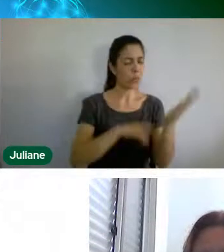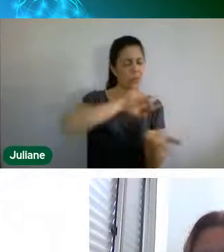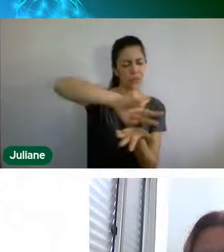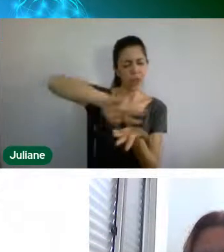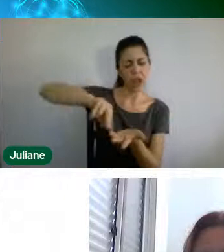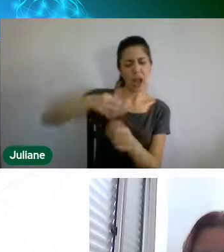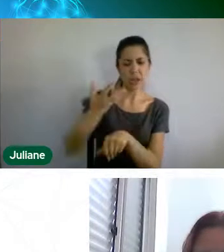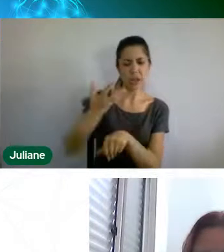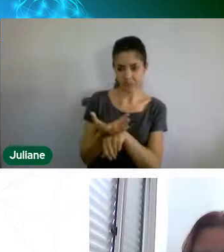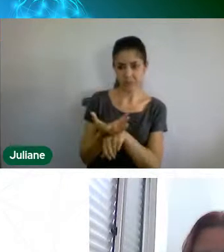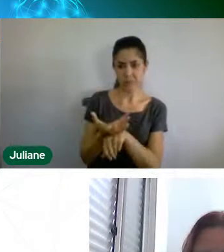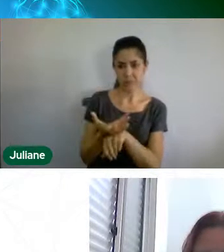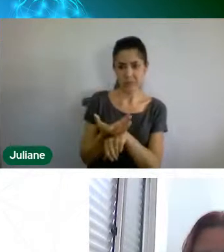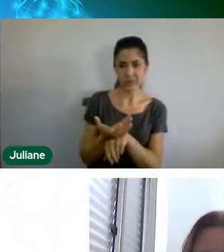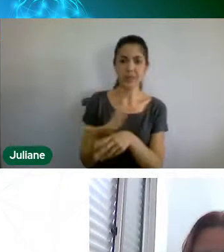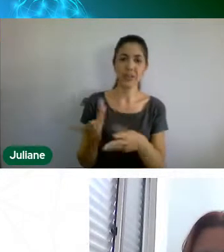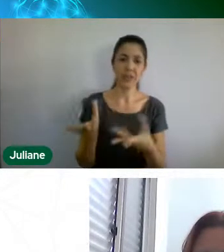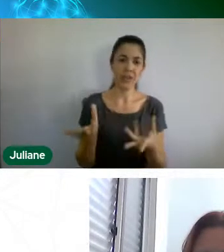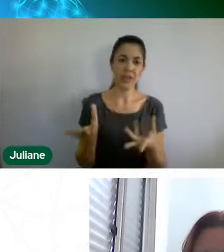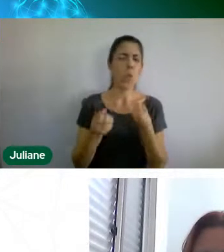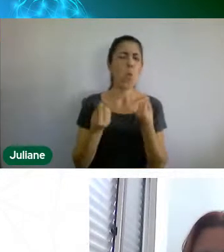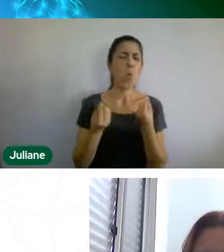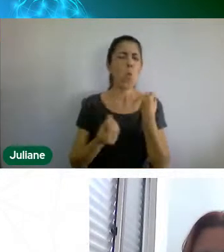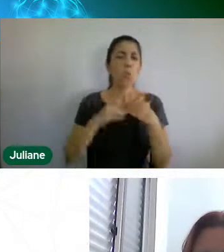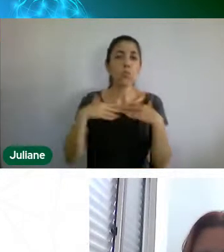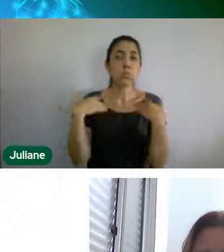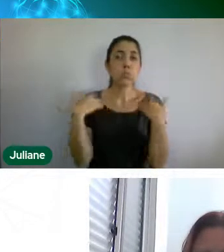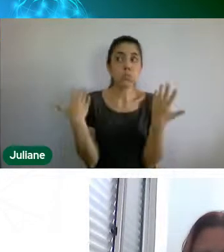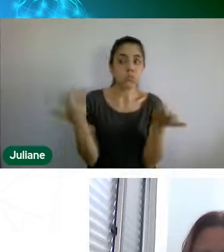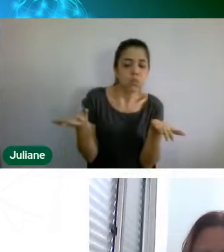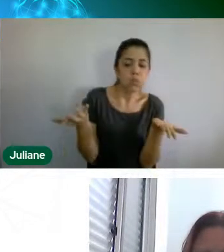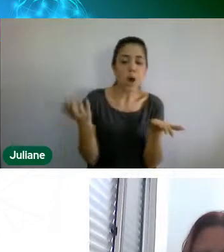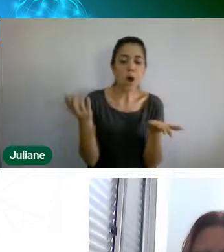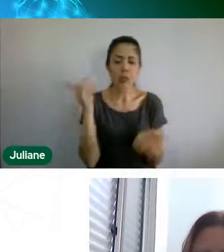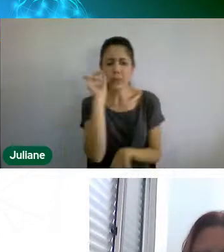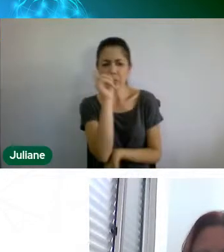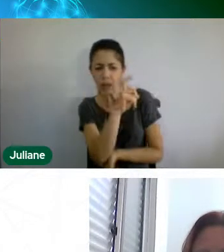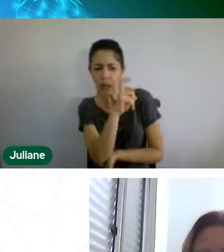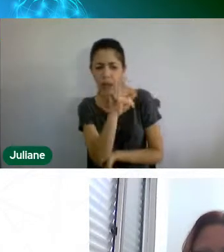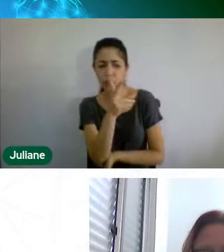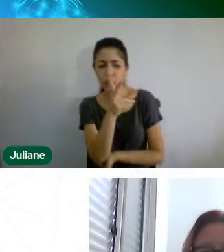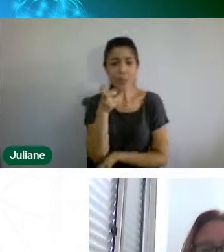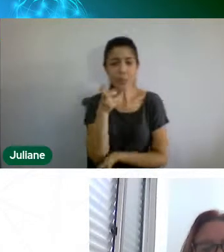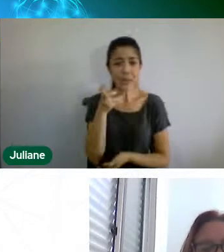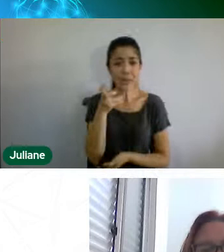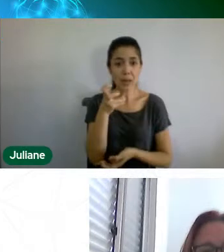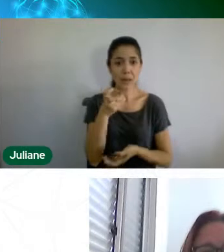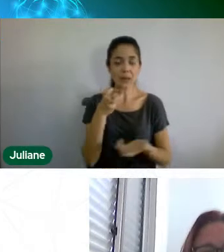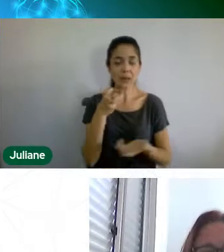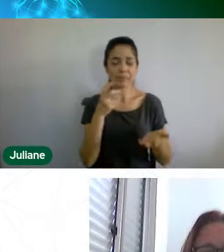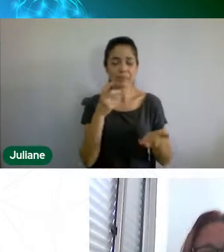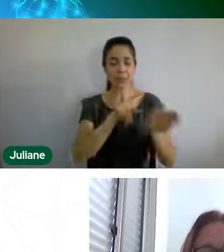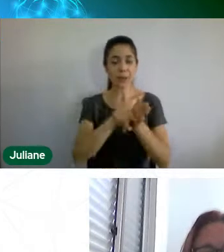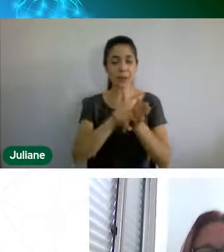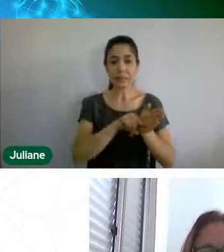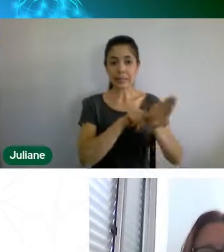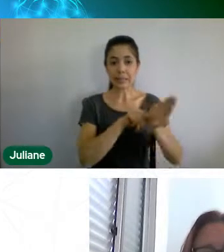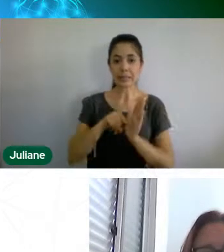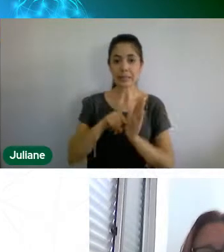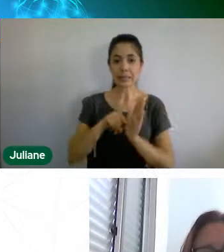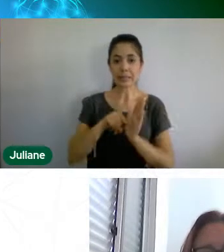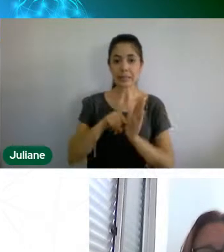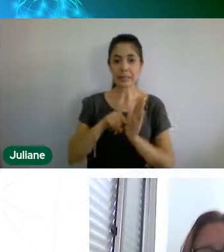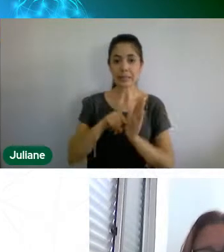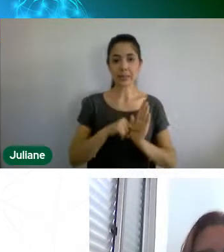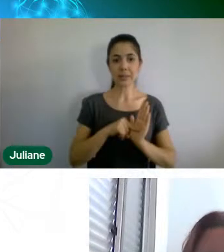componentes curriculares, qual a dificuldade que se viu nessa pesquisa com esses agentes,